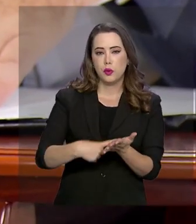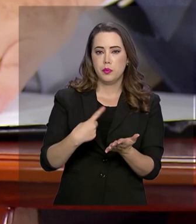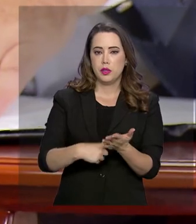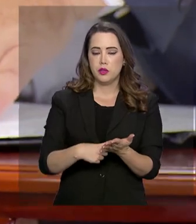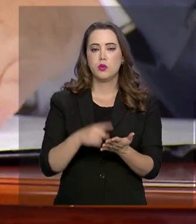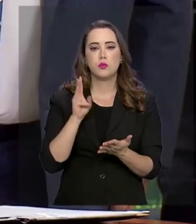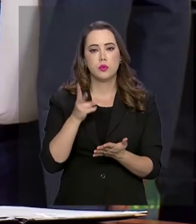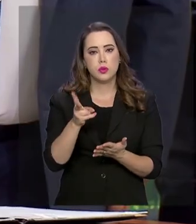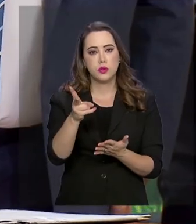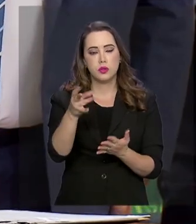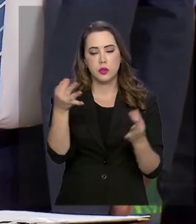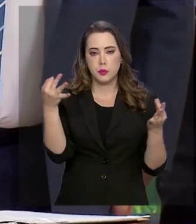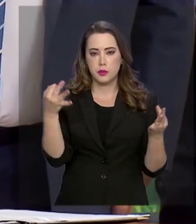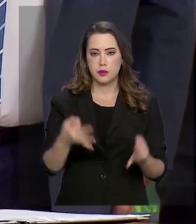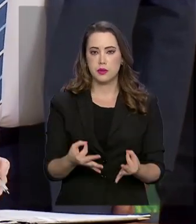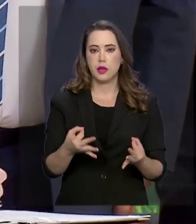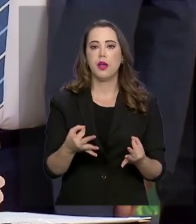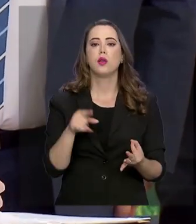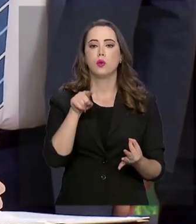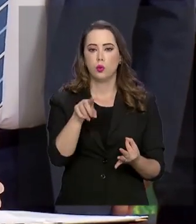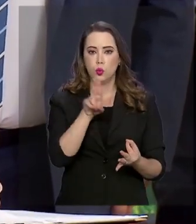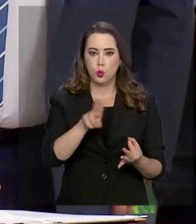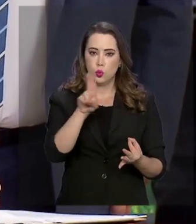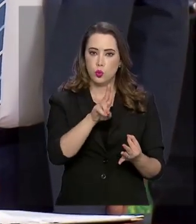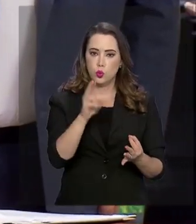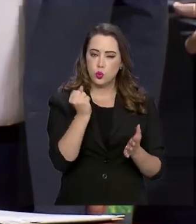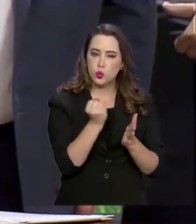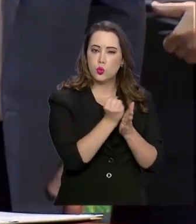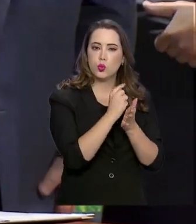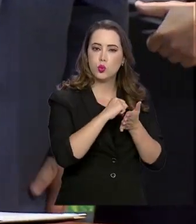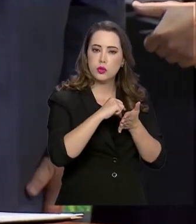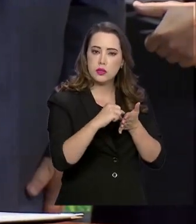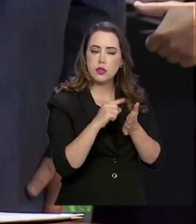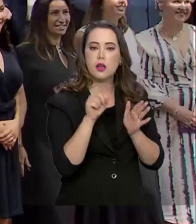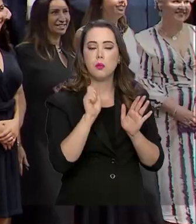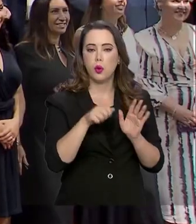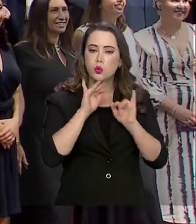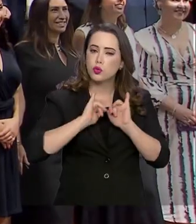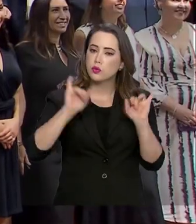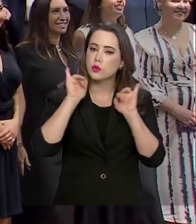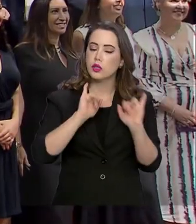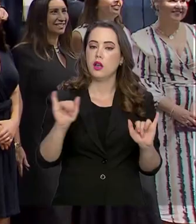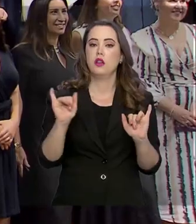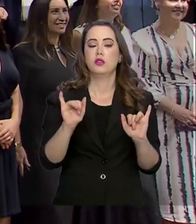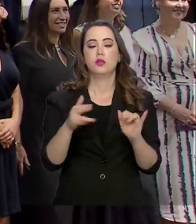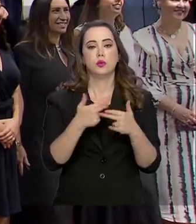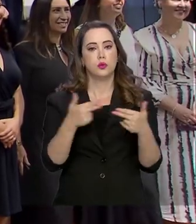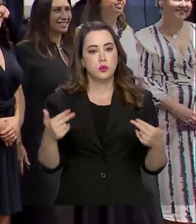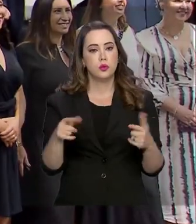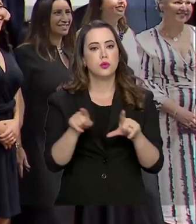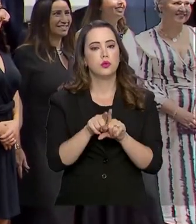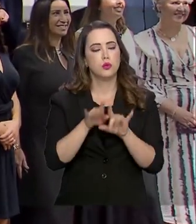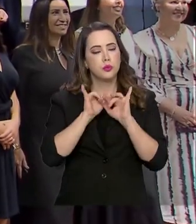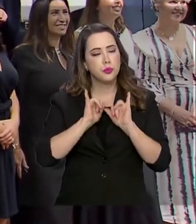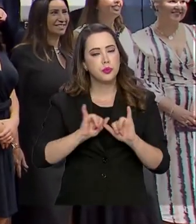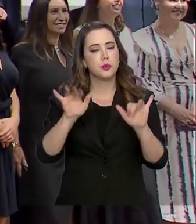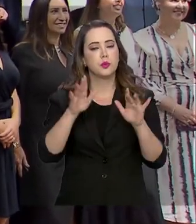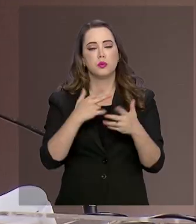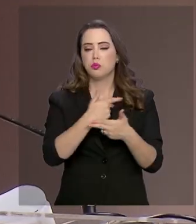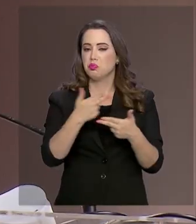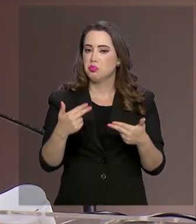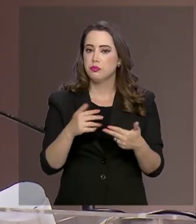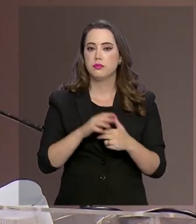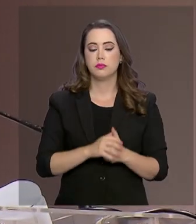Integridade e de Uso Adequado do Selo, que pode ser divulgado em produtos, sites, comerciais, propagandas e publicações.